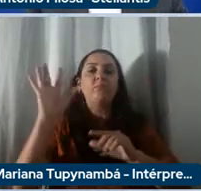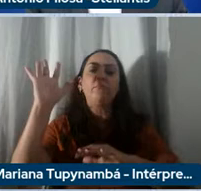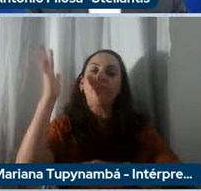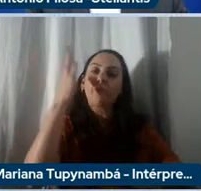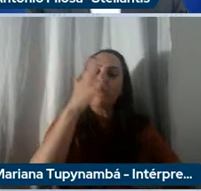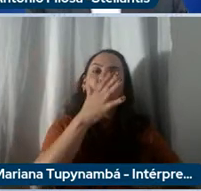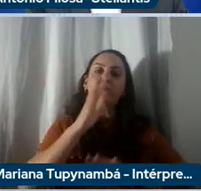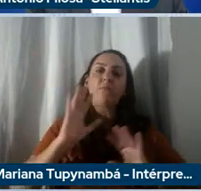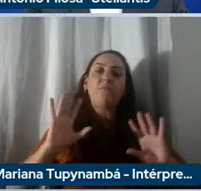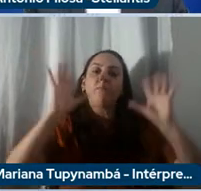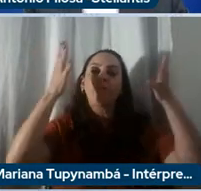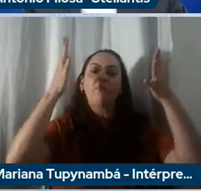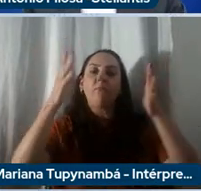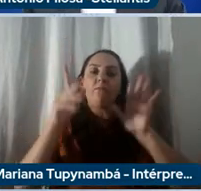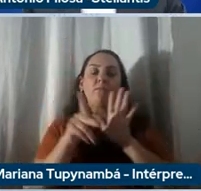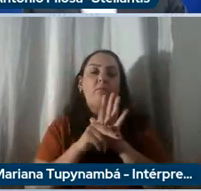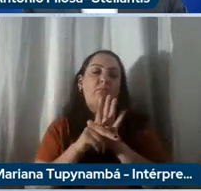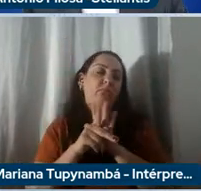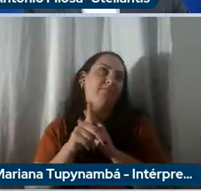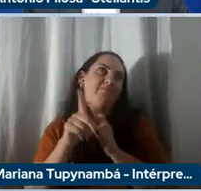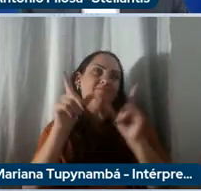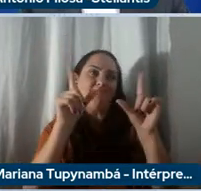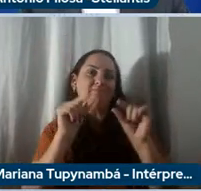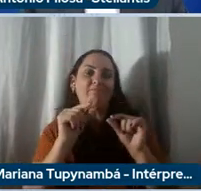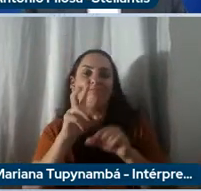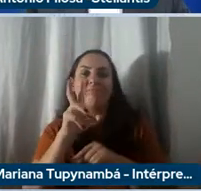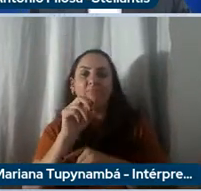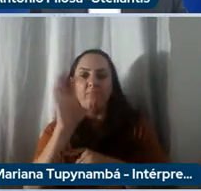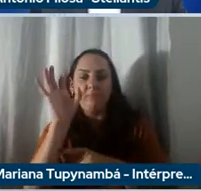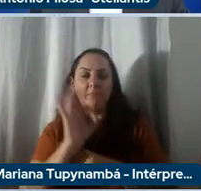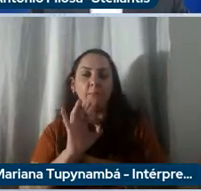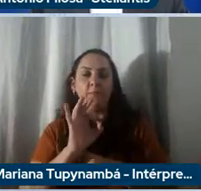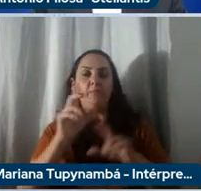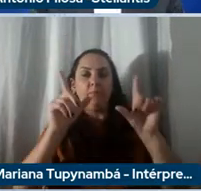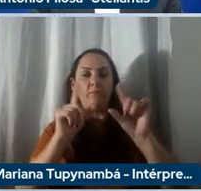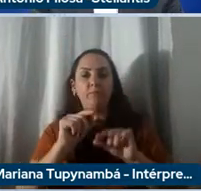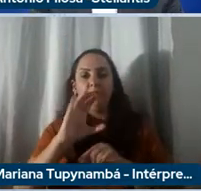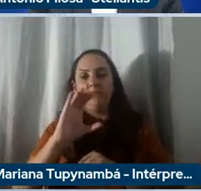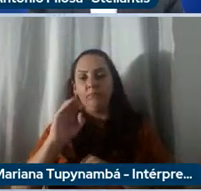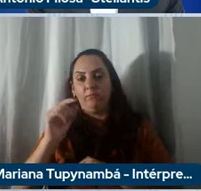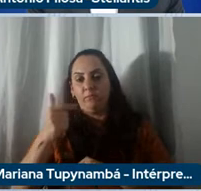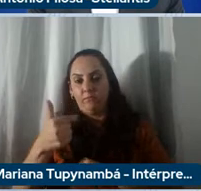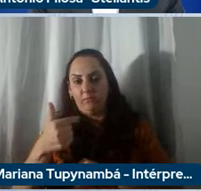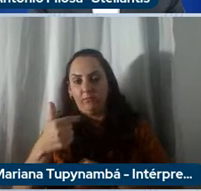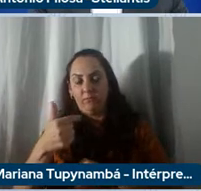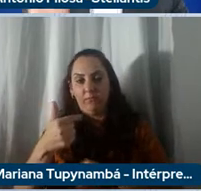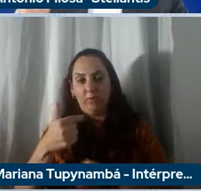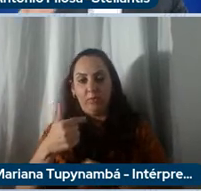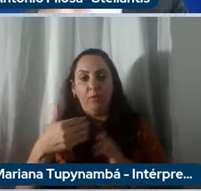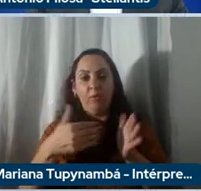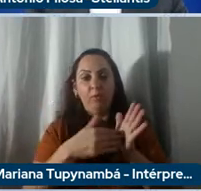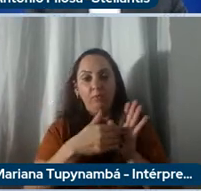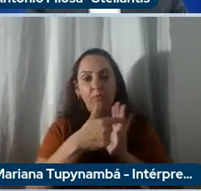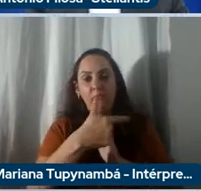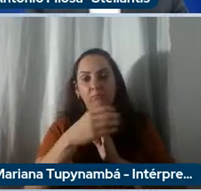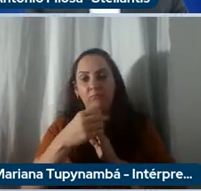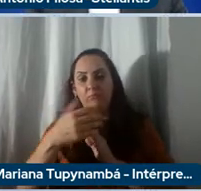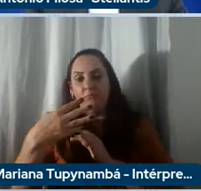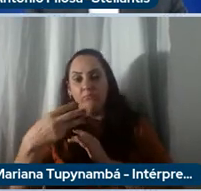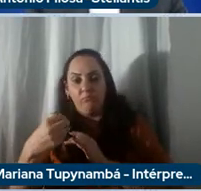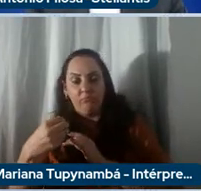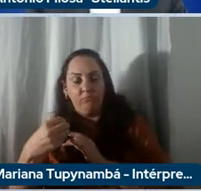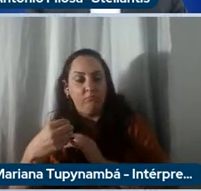então reduzir de uma forma brutal a emissão de CO2 como falei até 2030 queremos cair pela metade